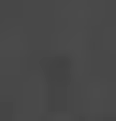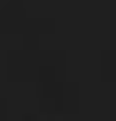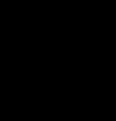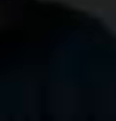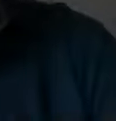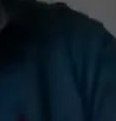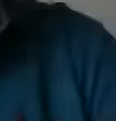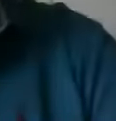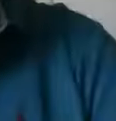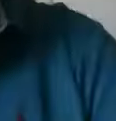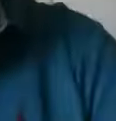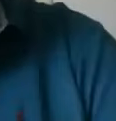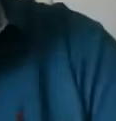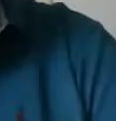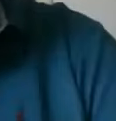Vem bem?